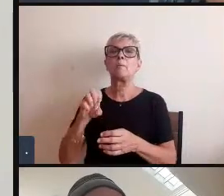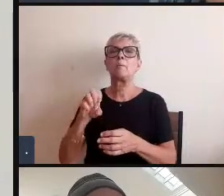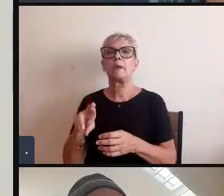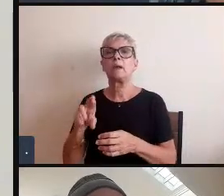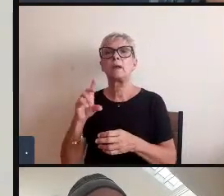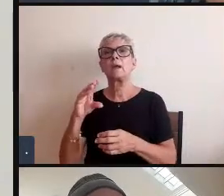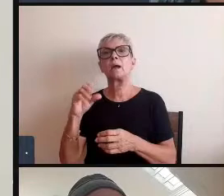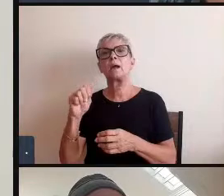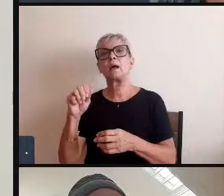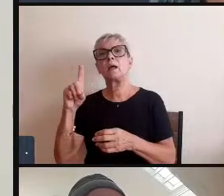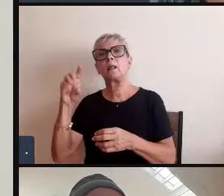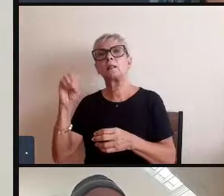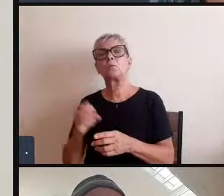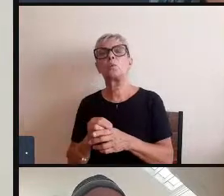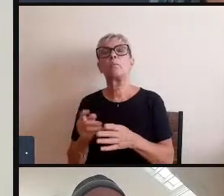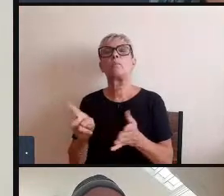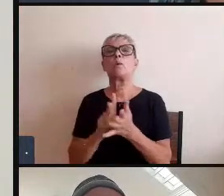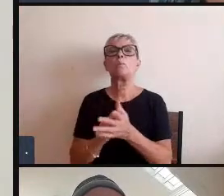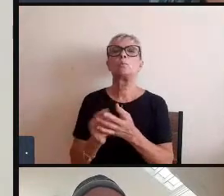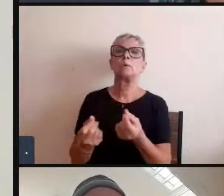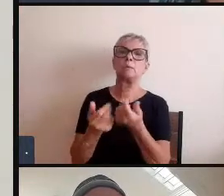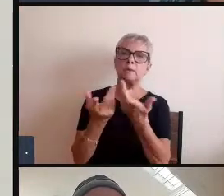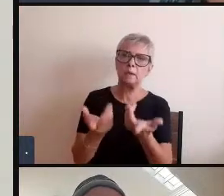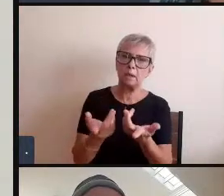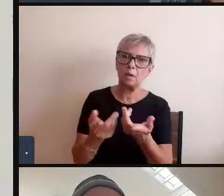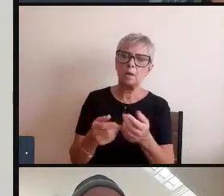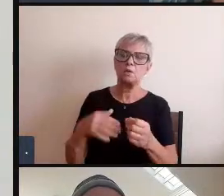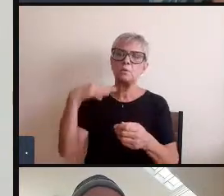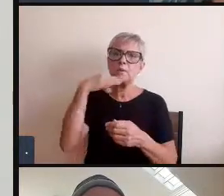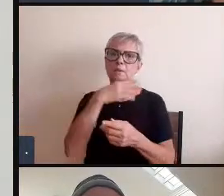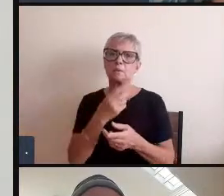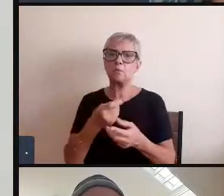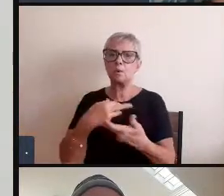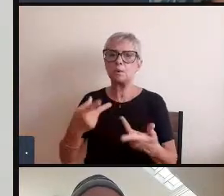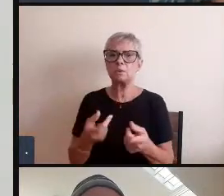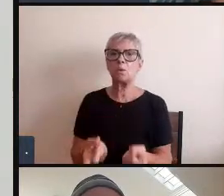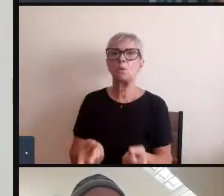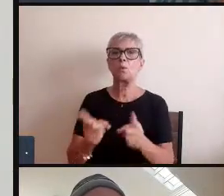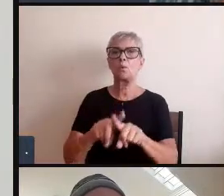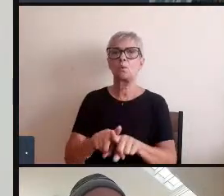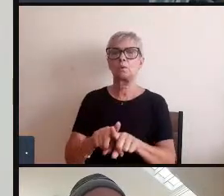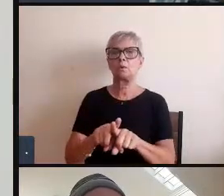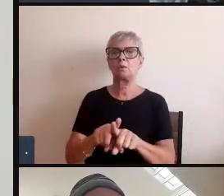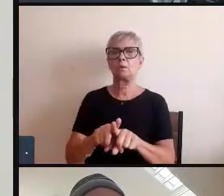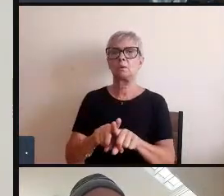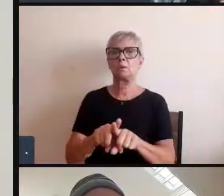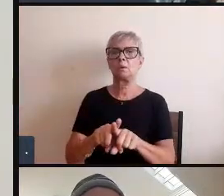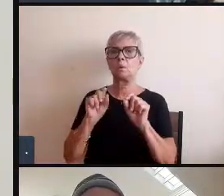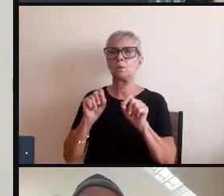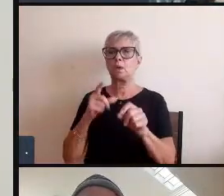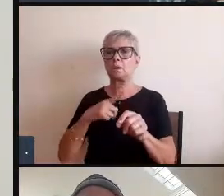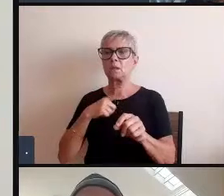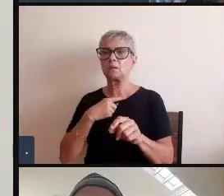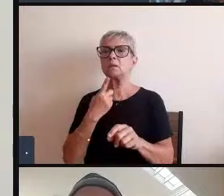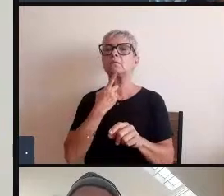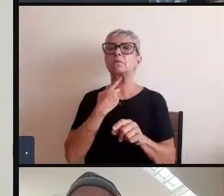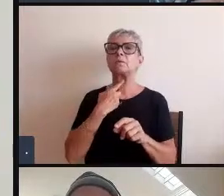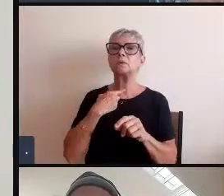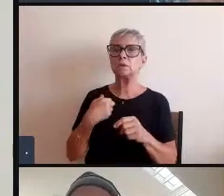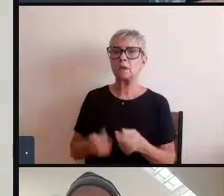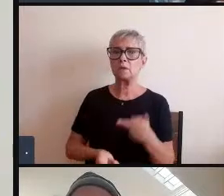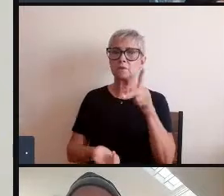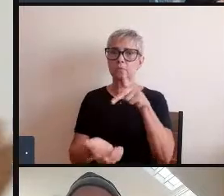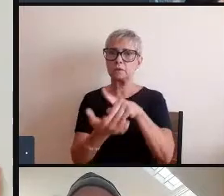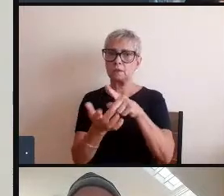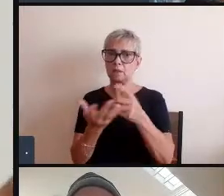capital a gente percebe uma contradição né uma contradição em que existe um desejo genuíno de